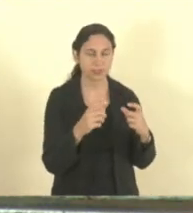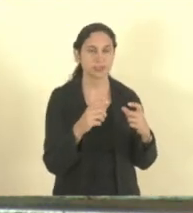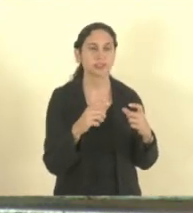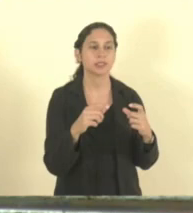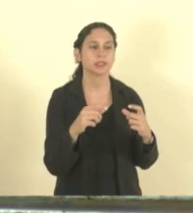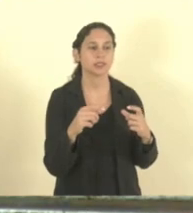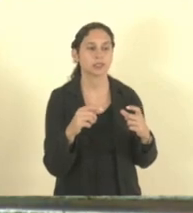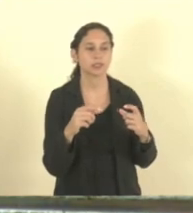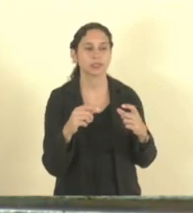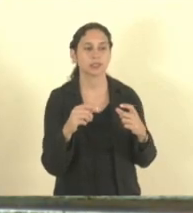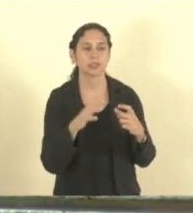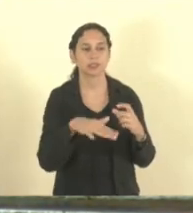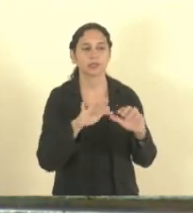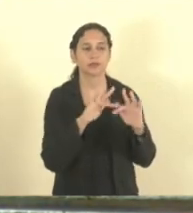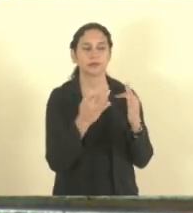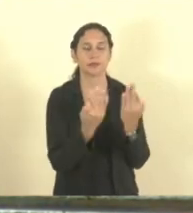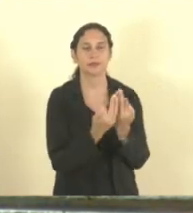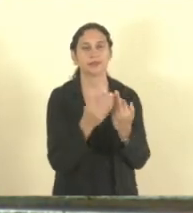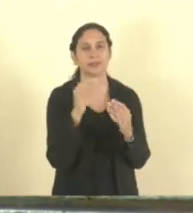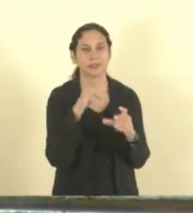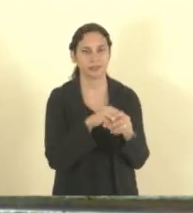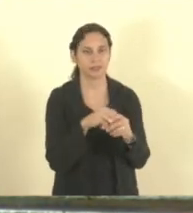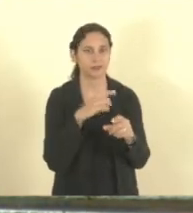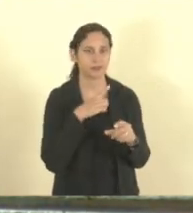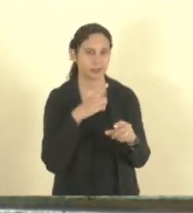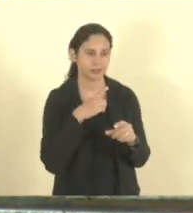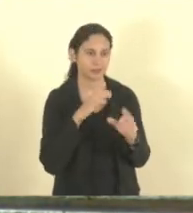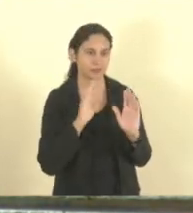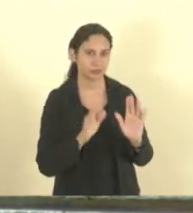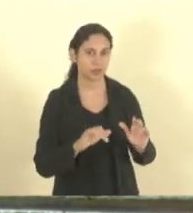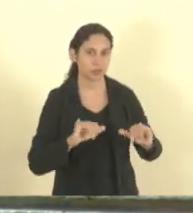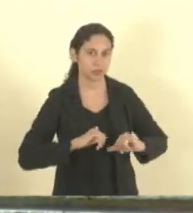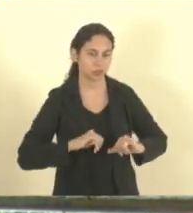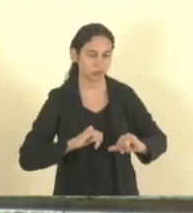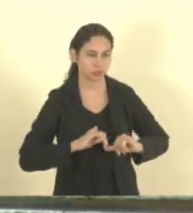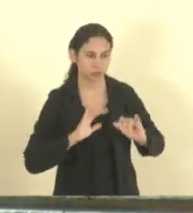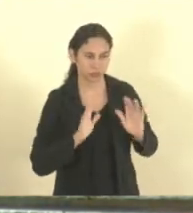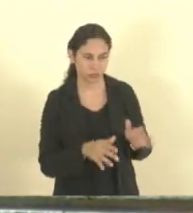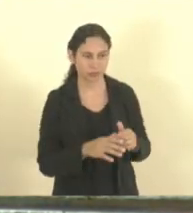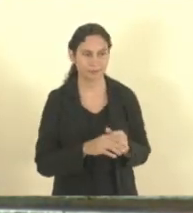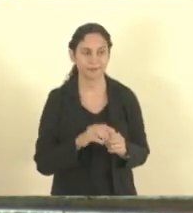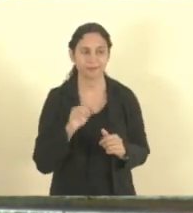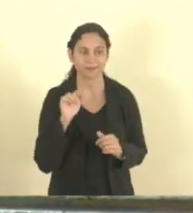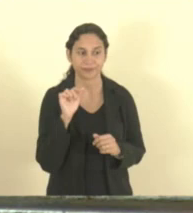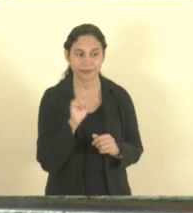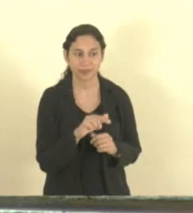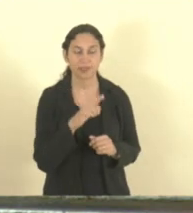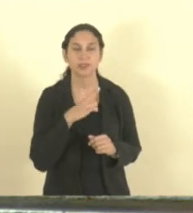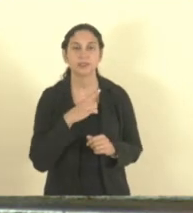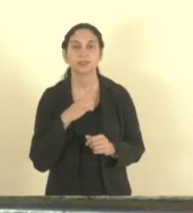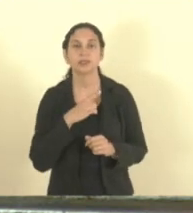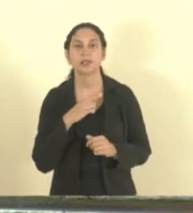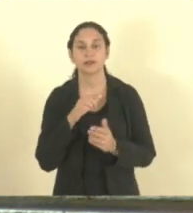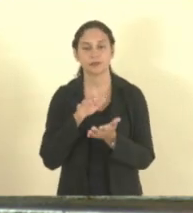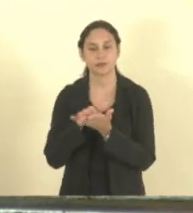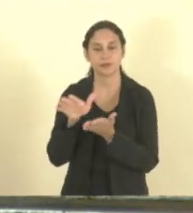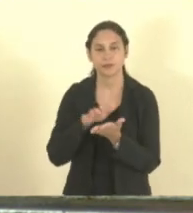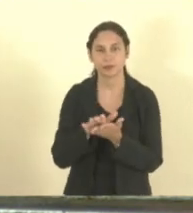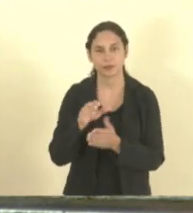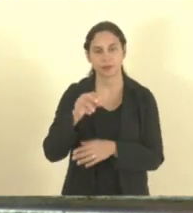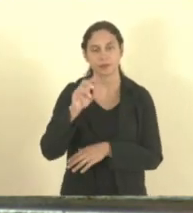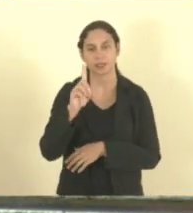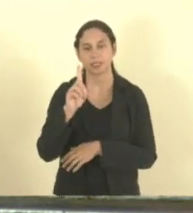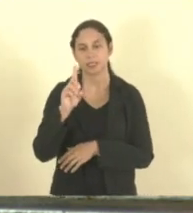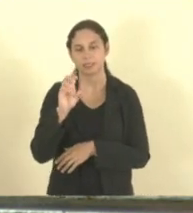parecer. Aqui foi um projeto de lei que ele foi, ele teve despacho denegatório e o deputado